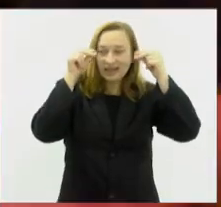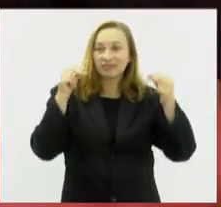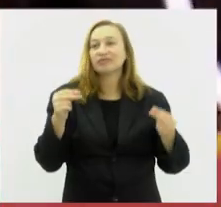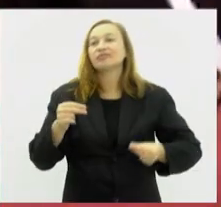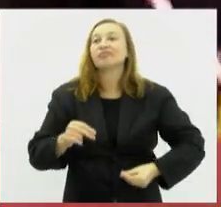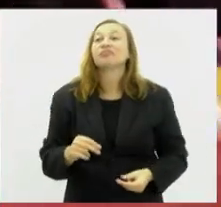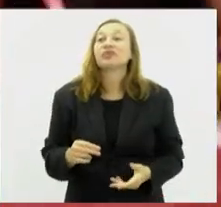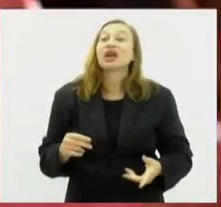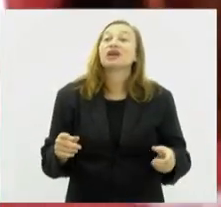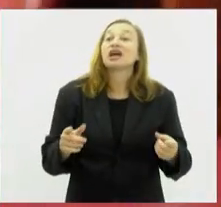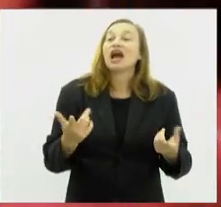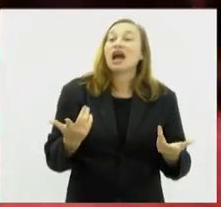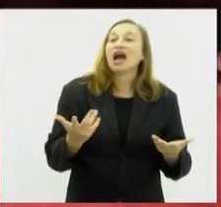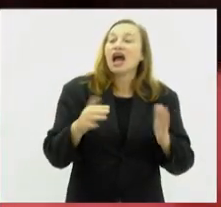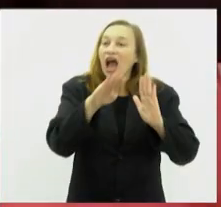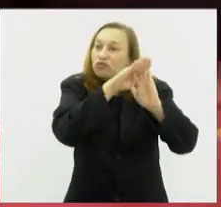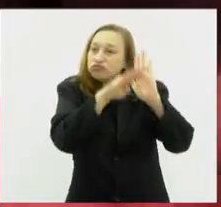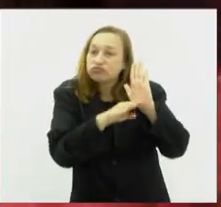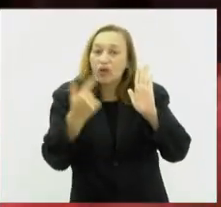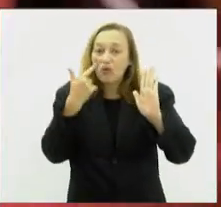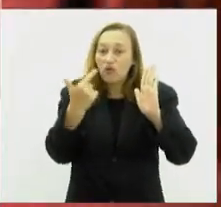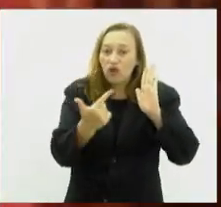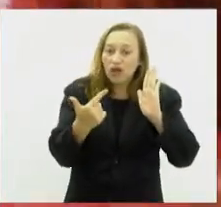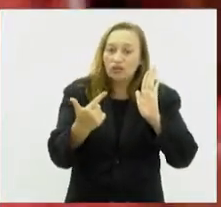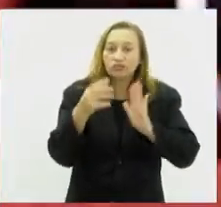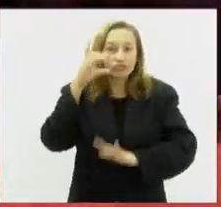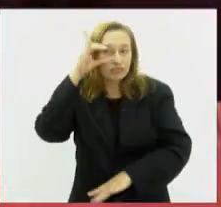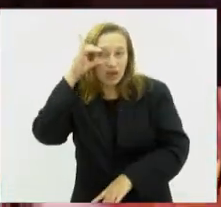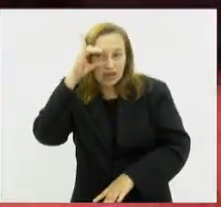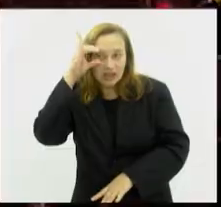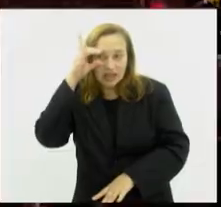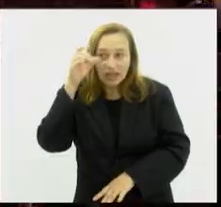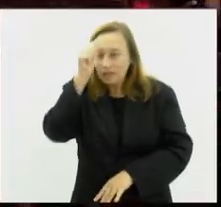A agenda de shows você confere no Instagram da Prefeitura.